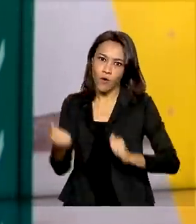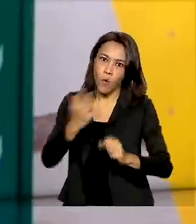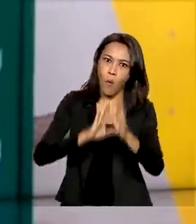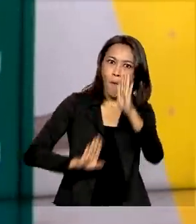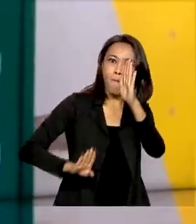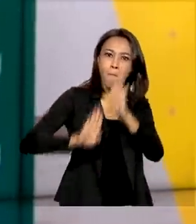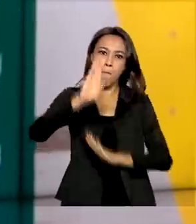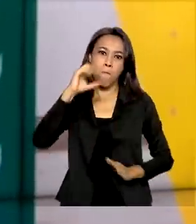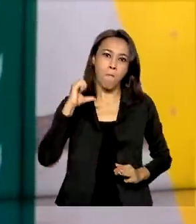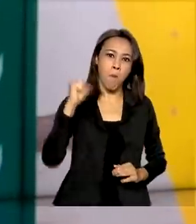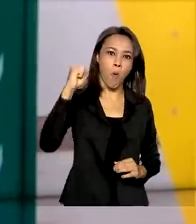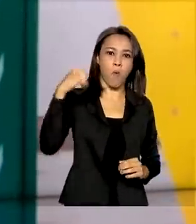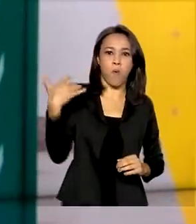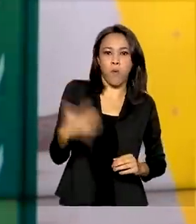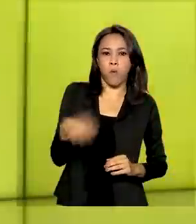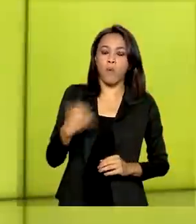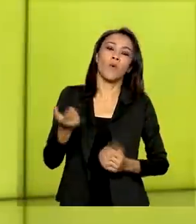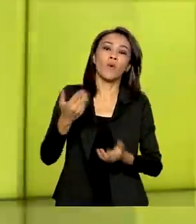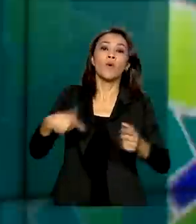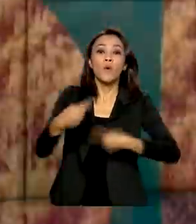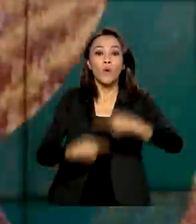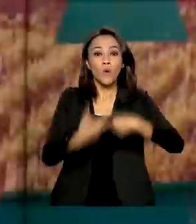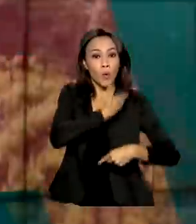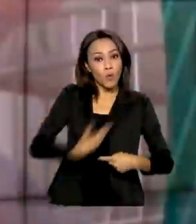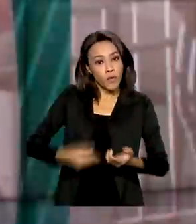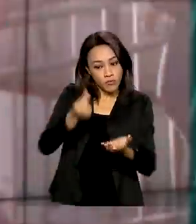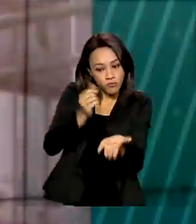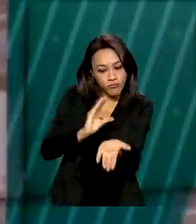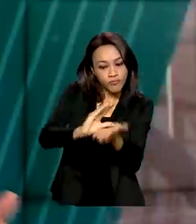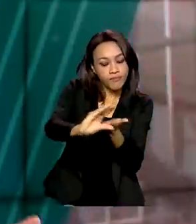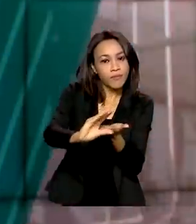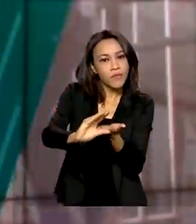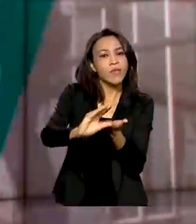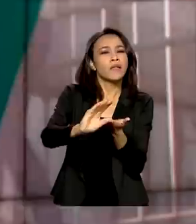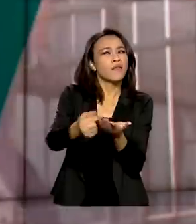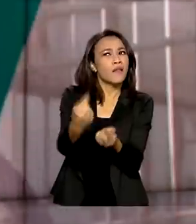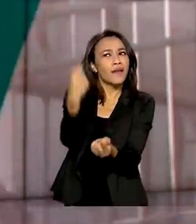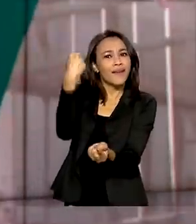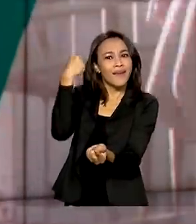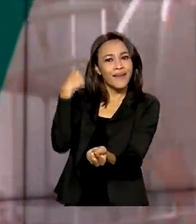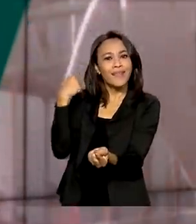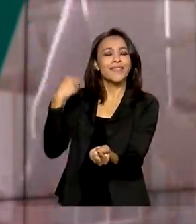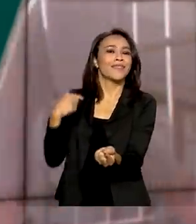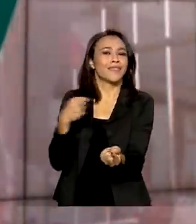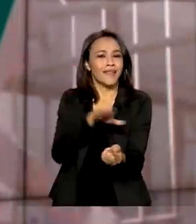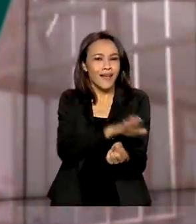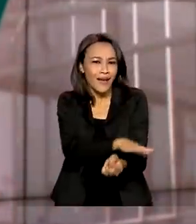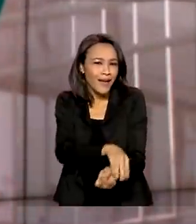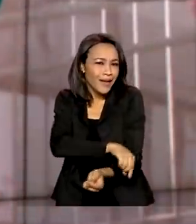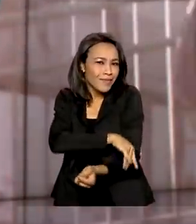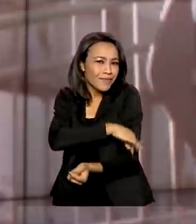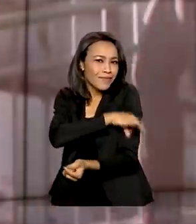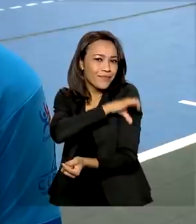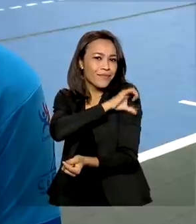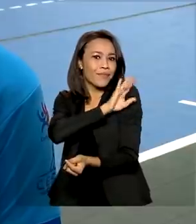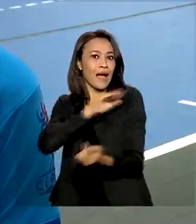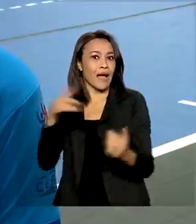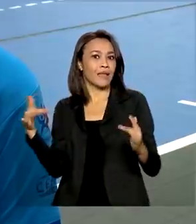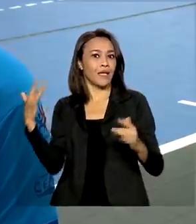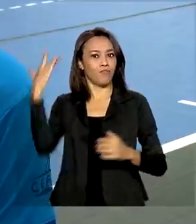este ano. A política pública financia o setor em todo o país, desde o desporto educacional até o alto rendimento.